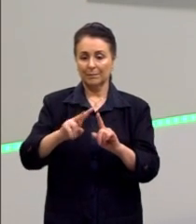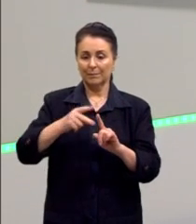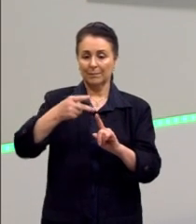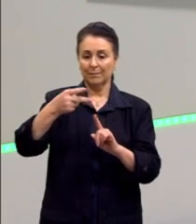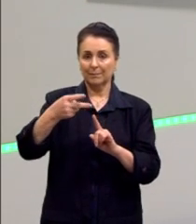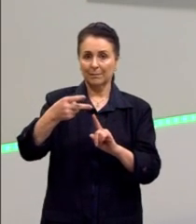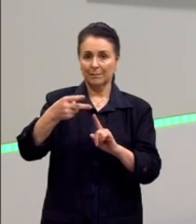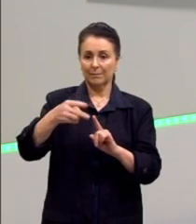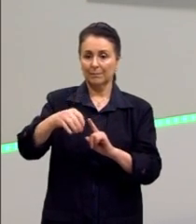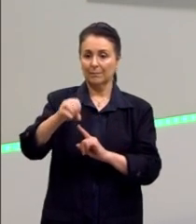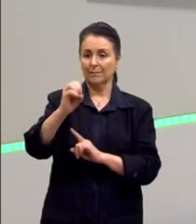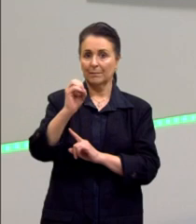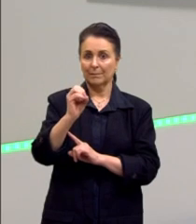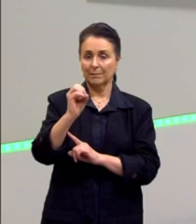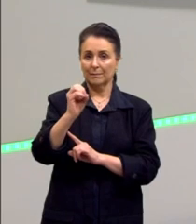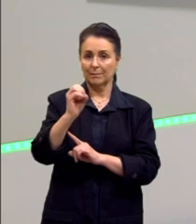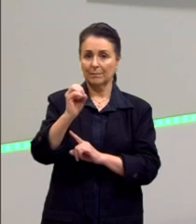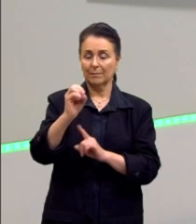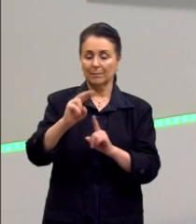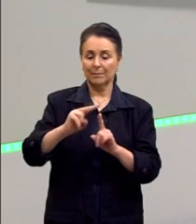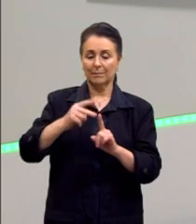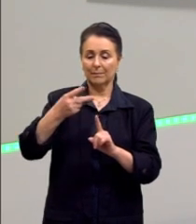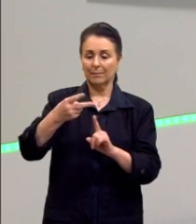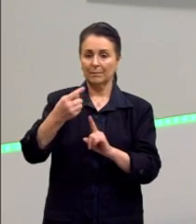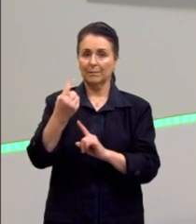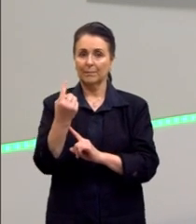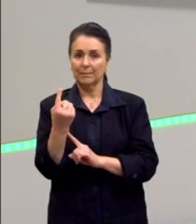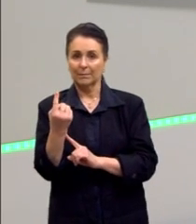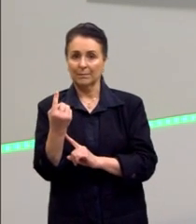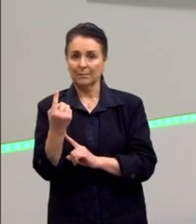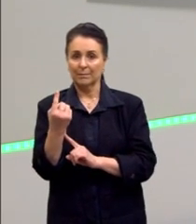né? Expoente 0, potência igual a 1.